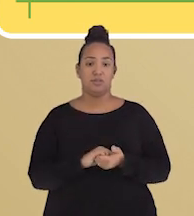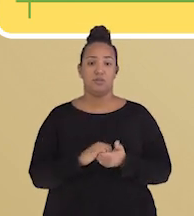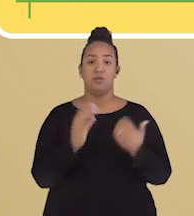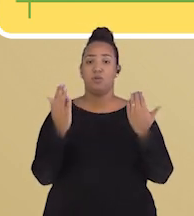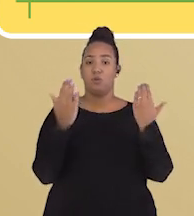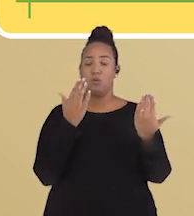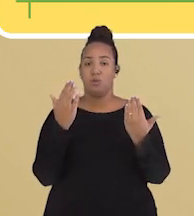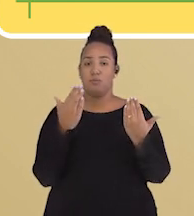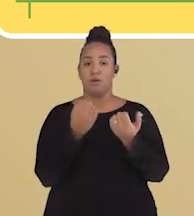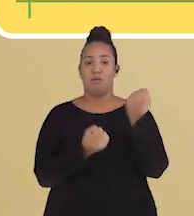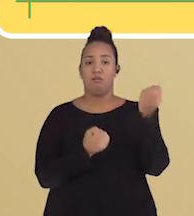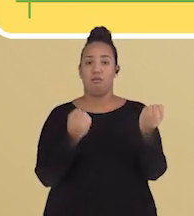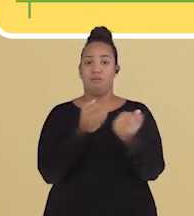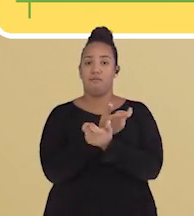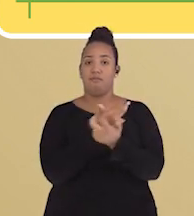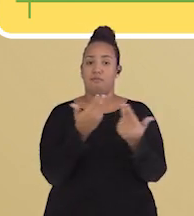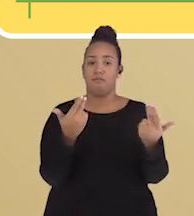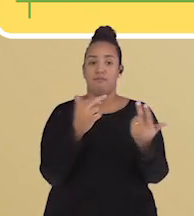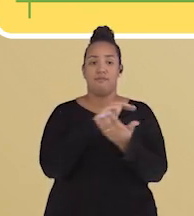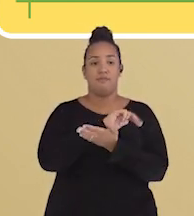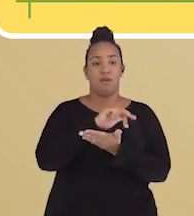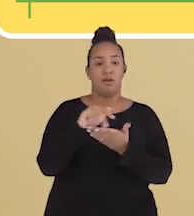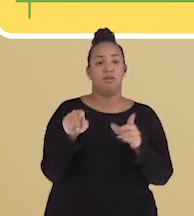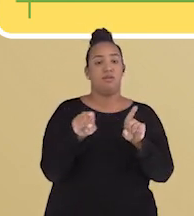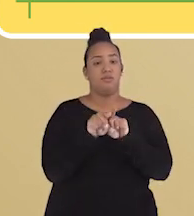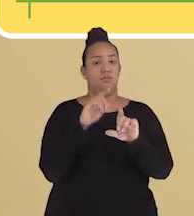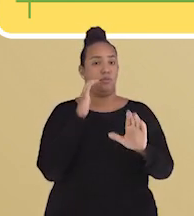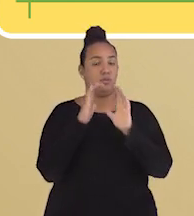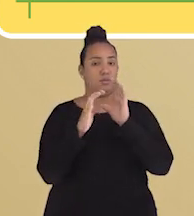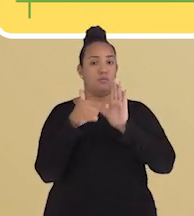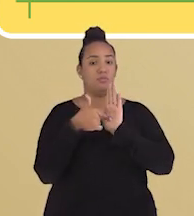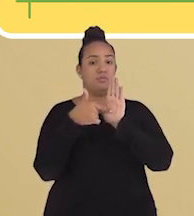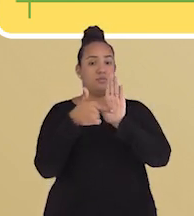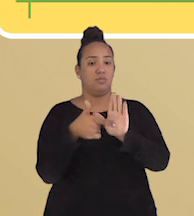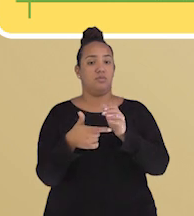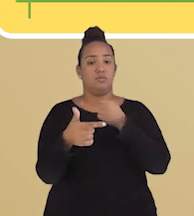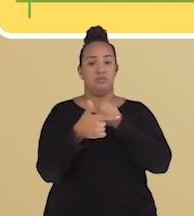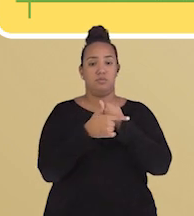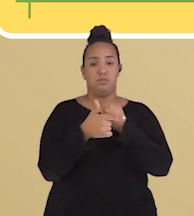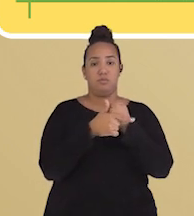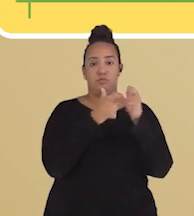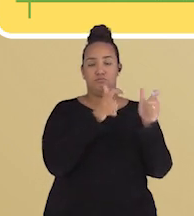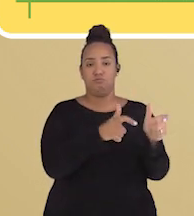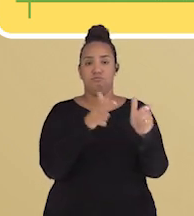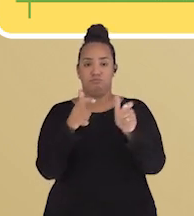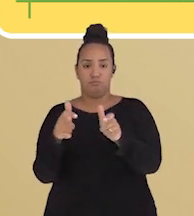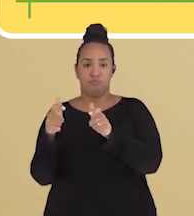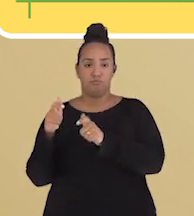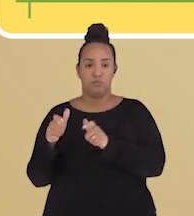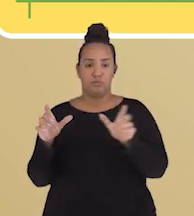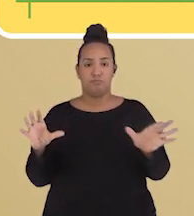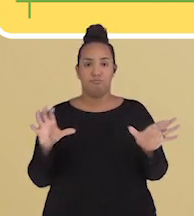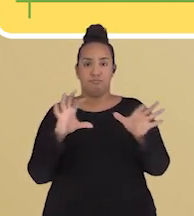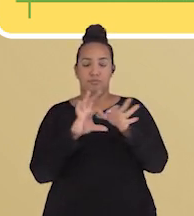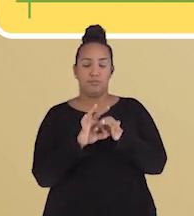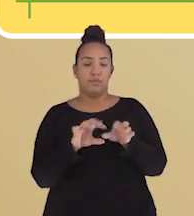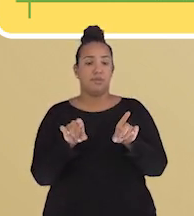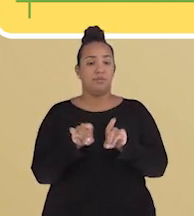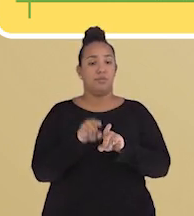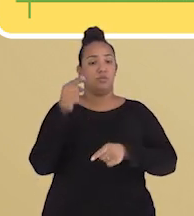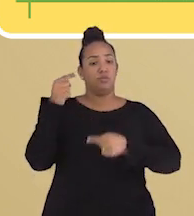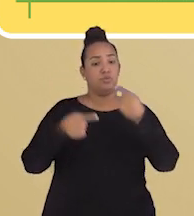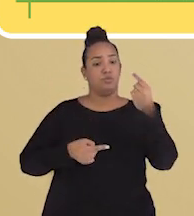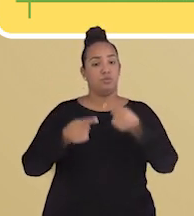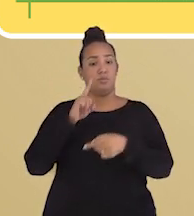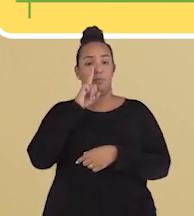meios de transporte e de comunicação, indicando seu papel na conexão entre lugares e discutir os riscos